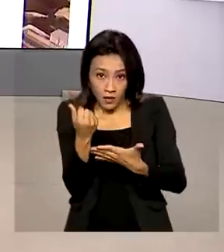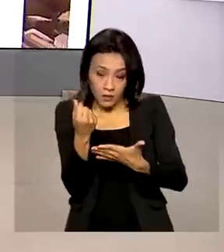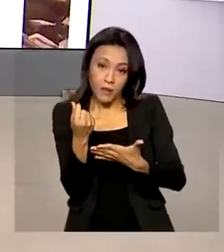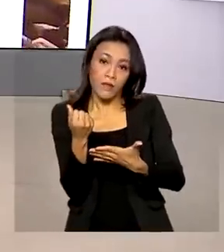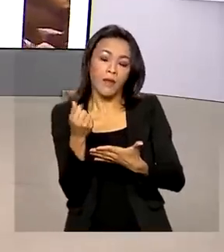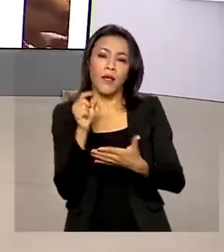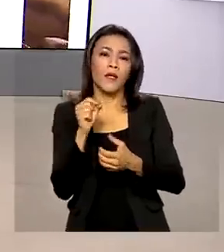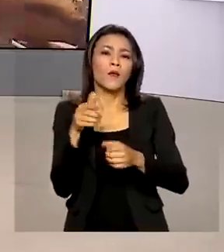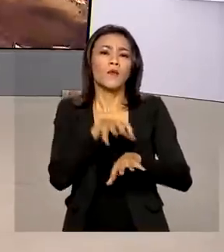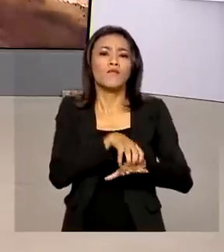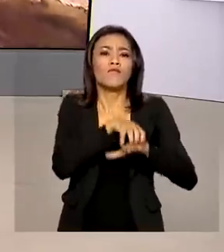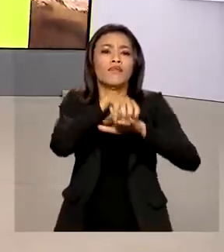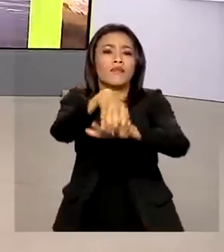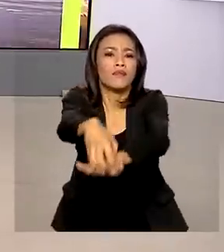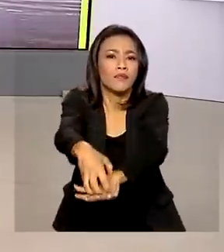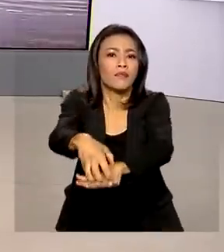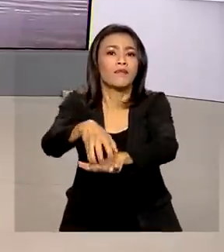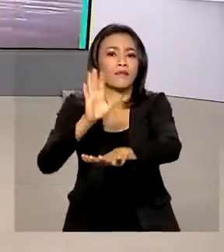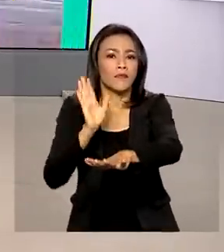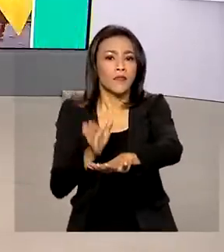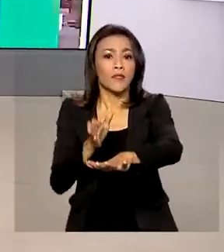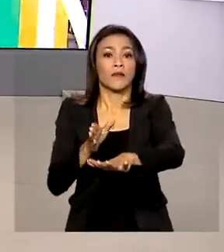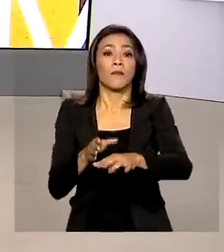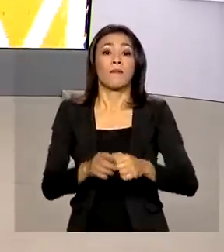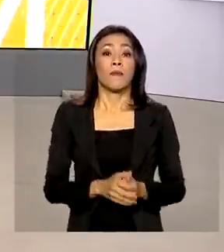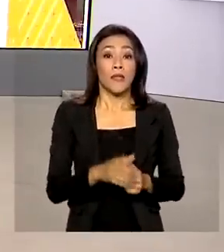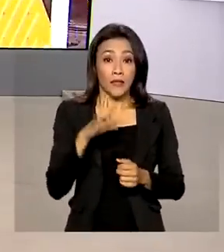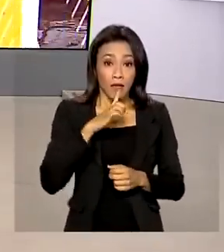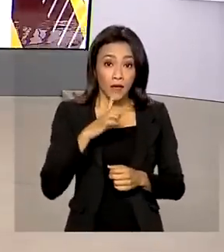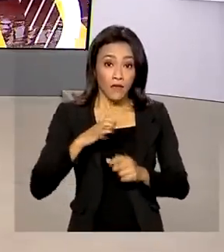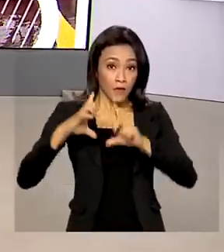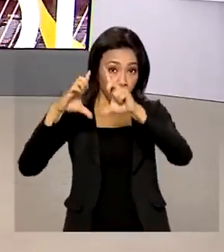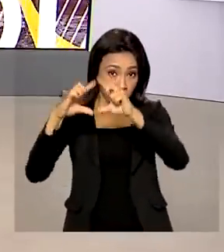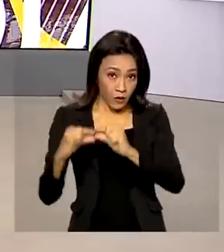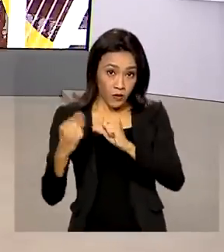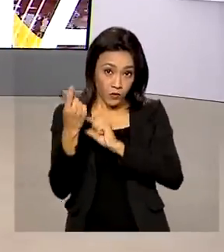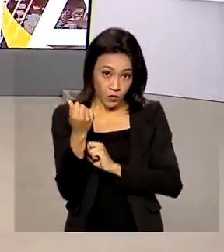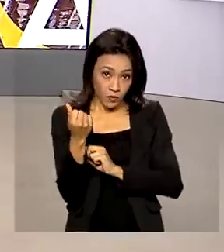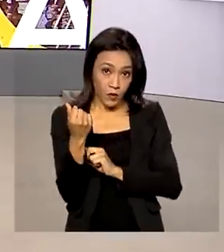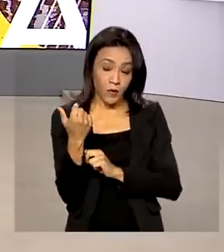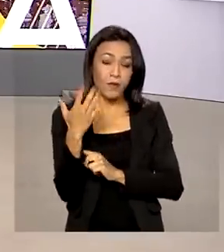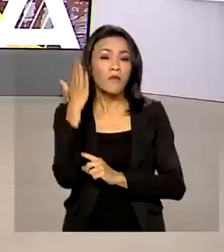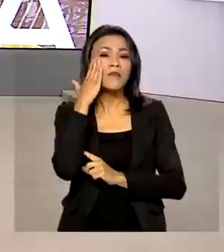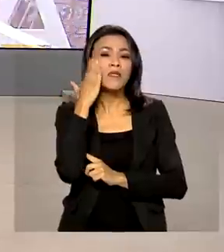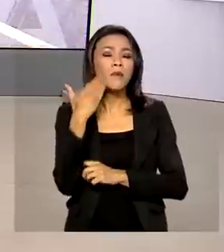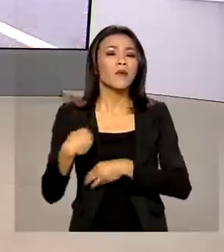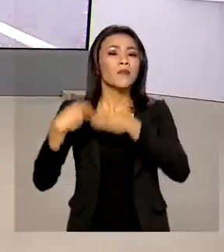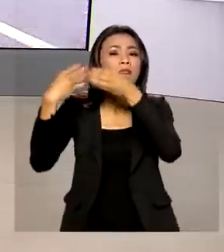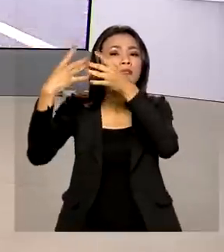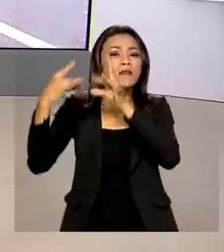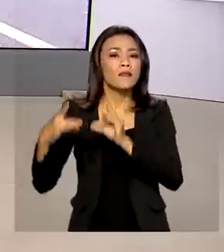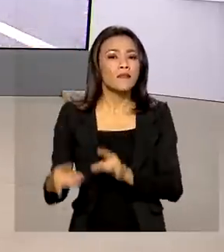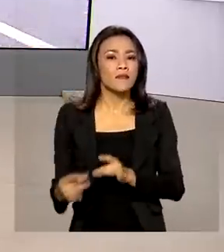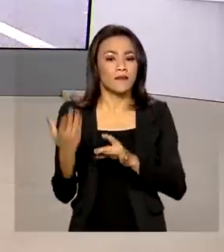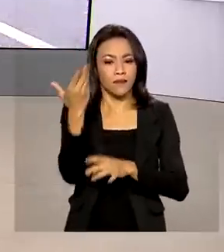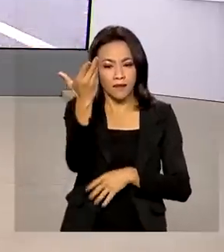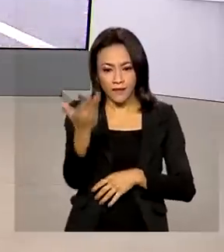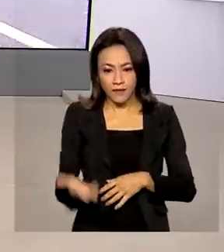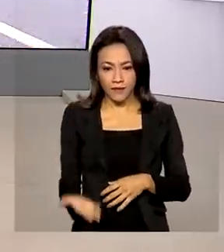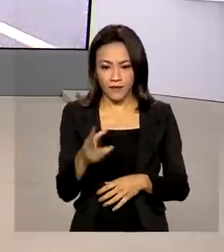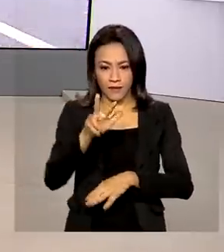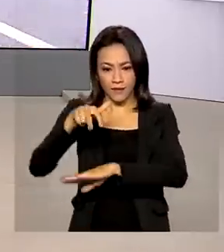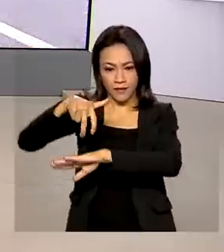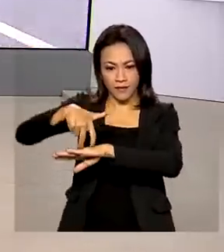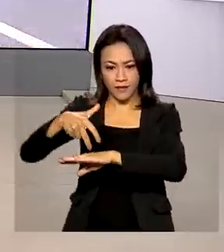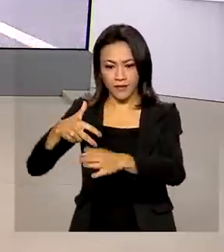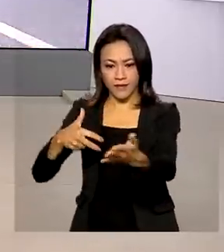do frete cobrado para o transporte de cargas. Houve uma redução nos valores. Vamos saber os detalhes ao vivo com o repórter Glauco de